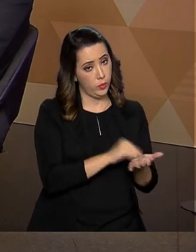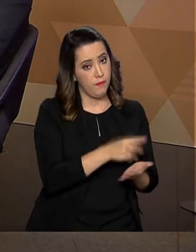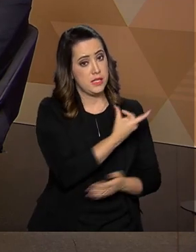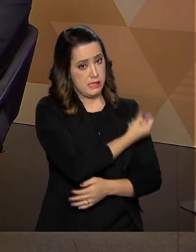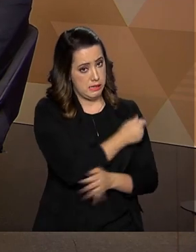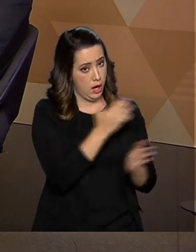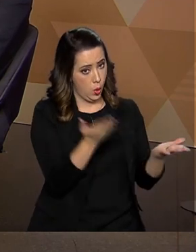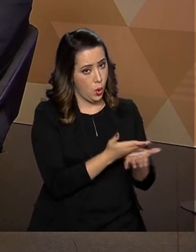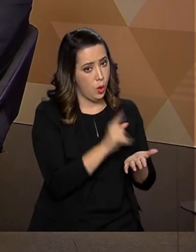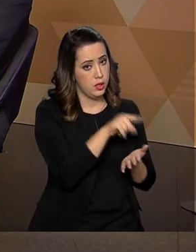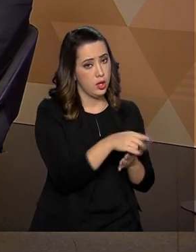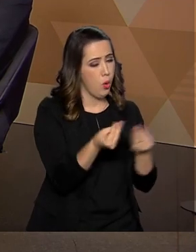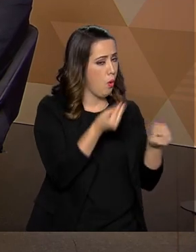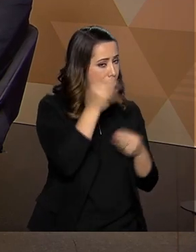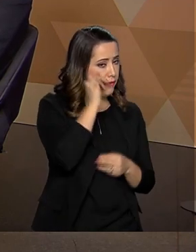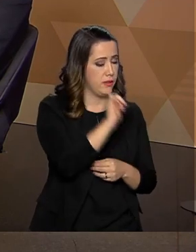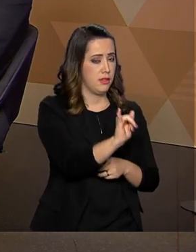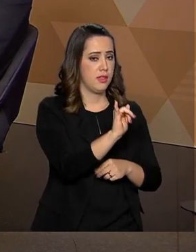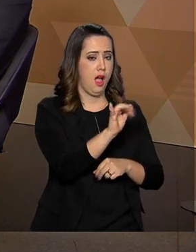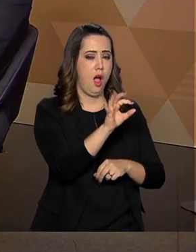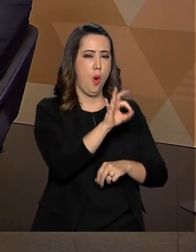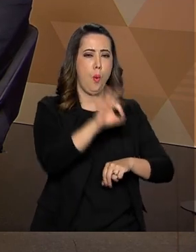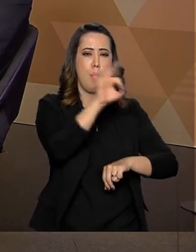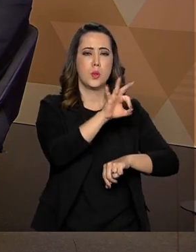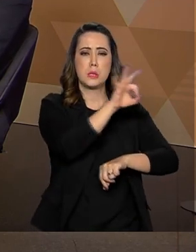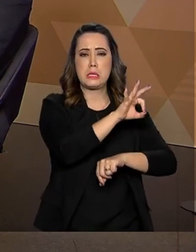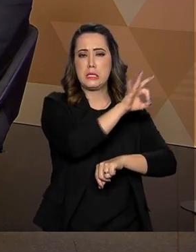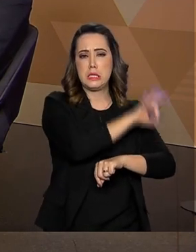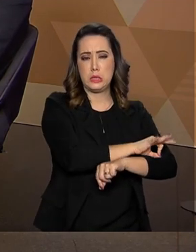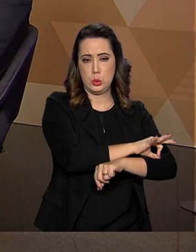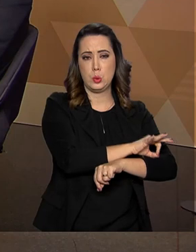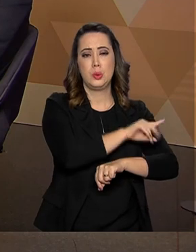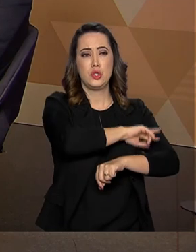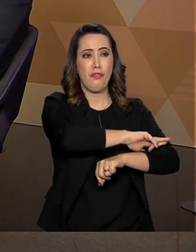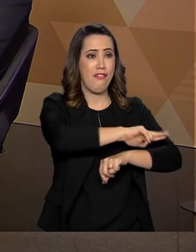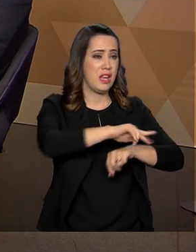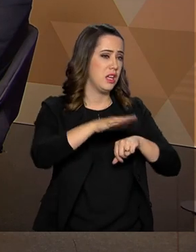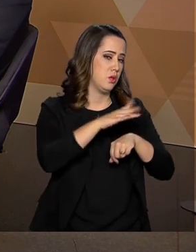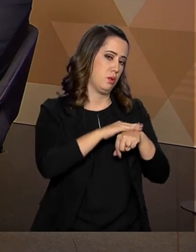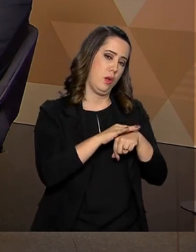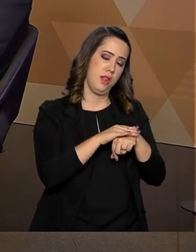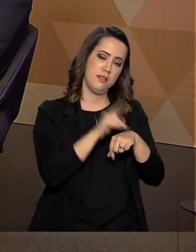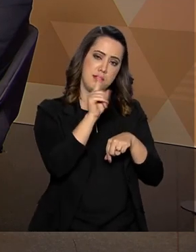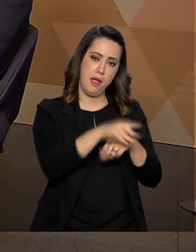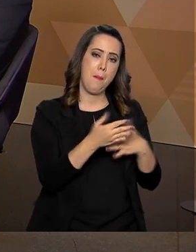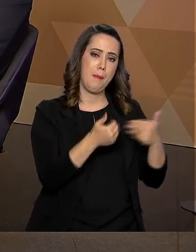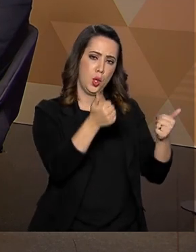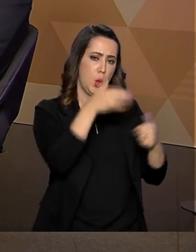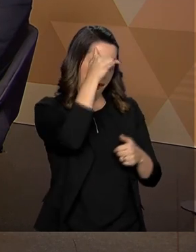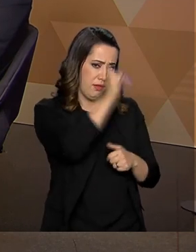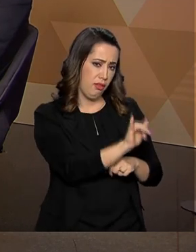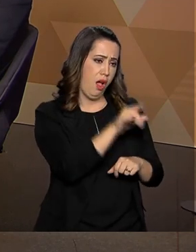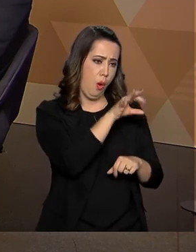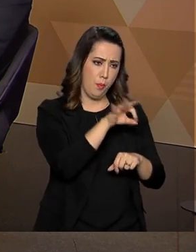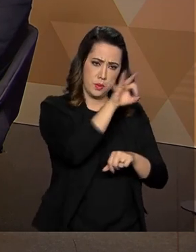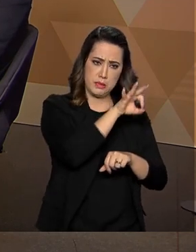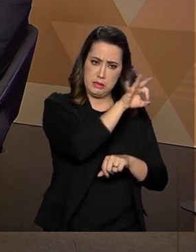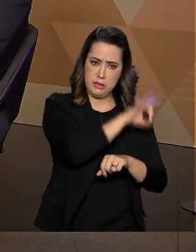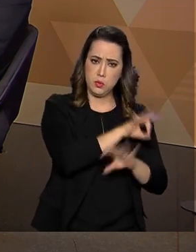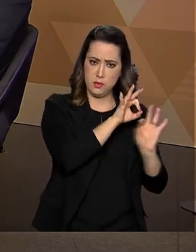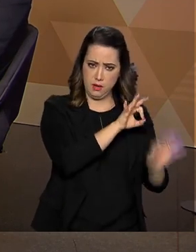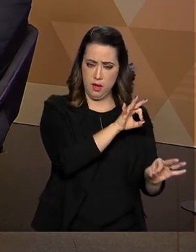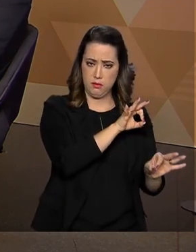a prevenção ao mosquito Aedes, que além da dengue causa a zika e a chikungunya, é a melhor forma de combater a